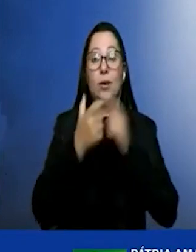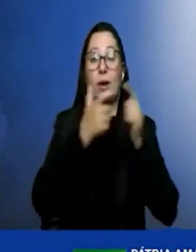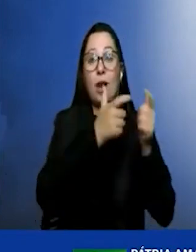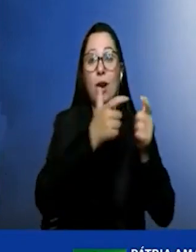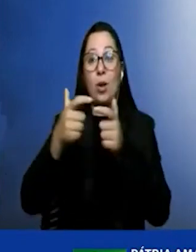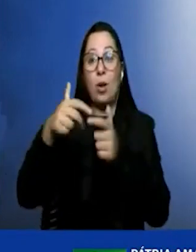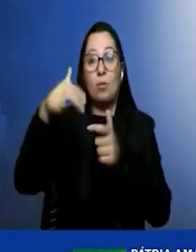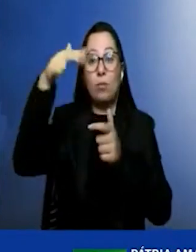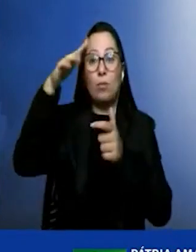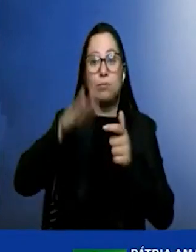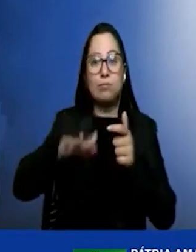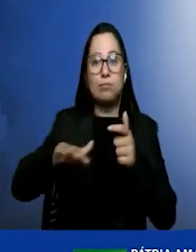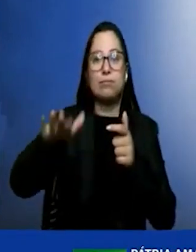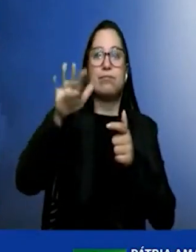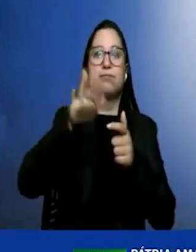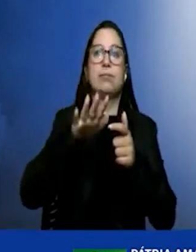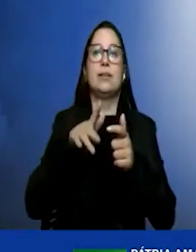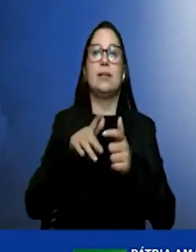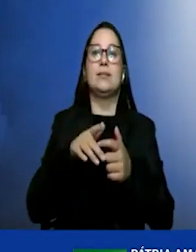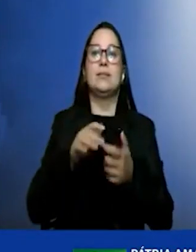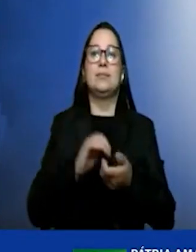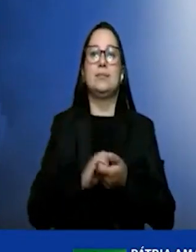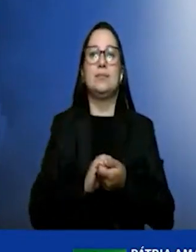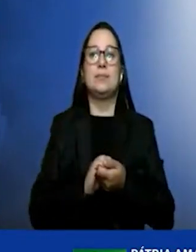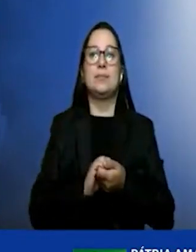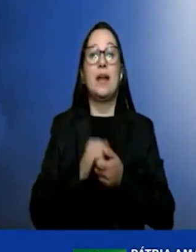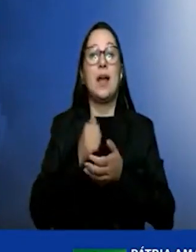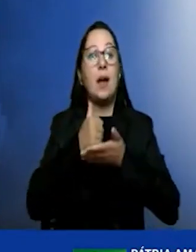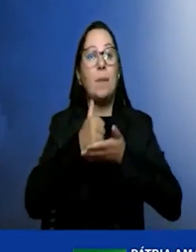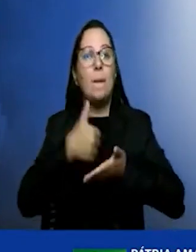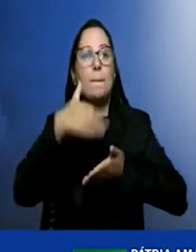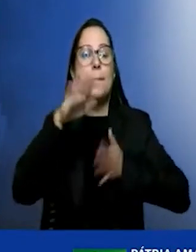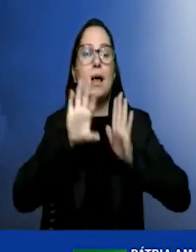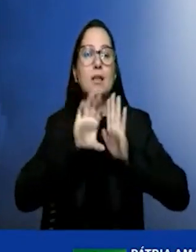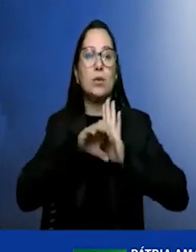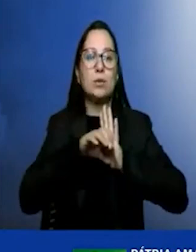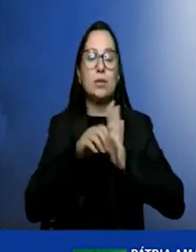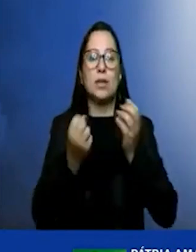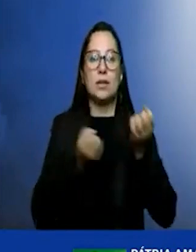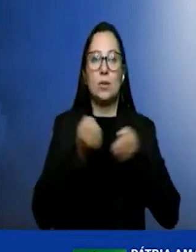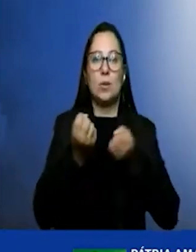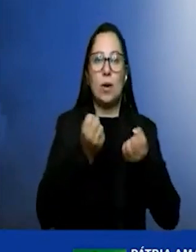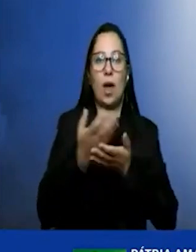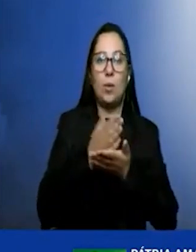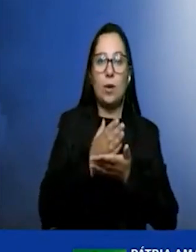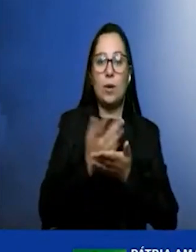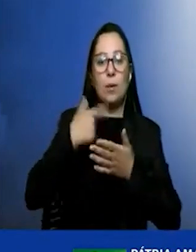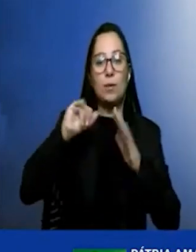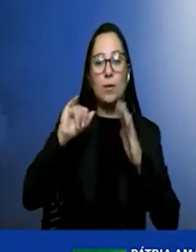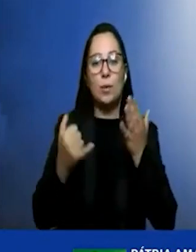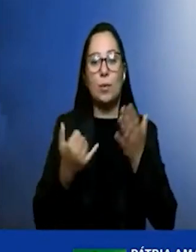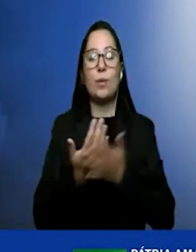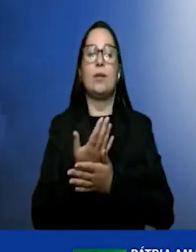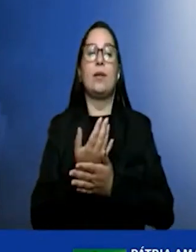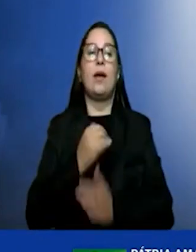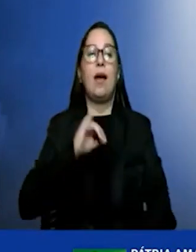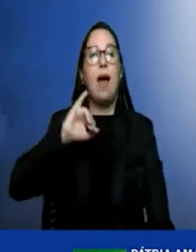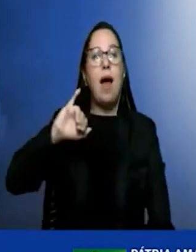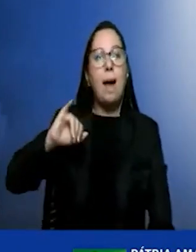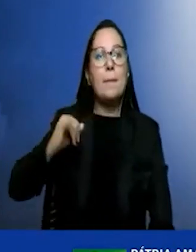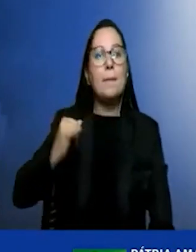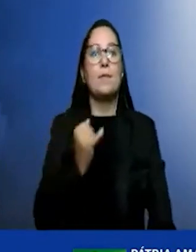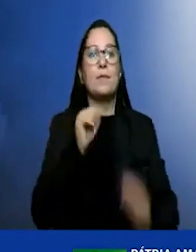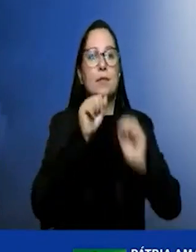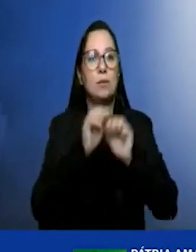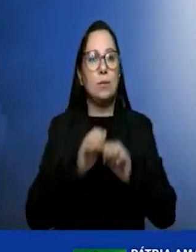obviamente, reforça ainda mais o conceito dos carros híbridos e as oportunidades que nós temos para aproveitar toda a lógica distributiva,